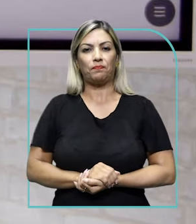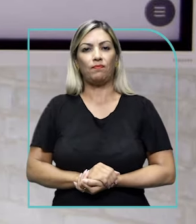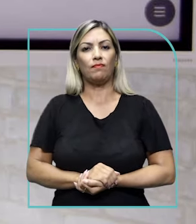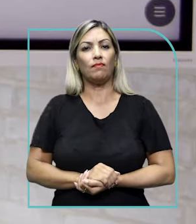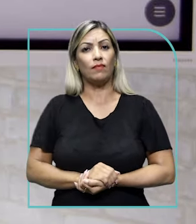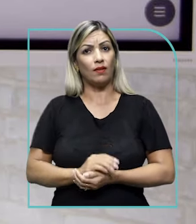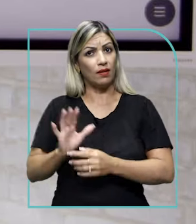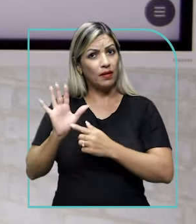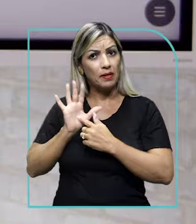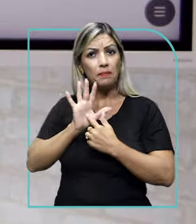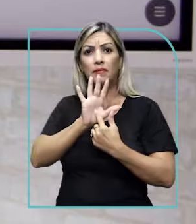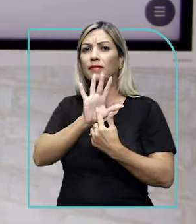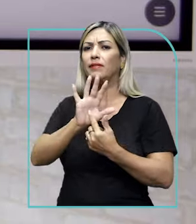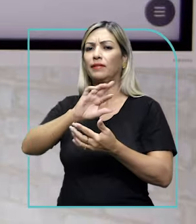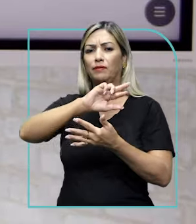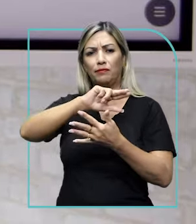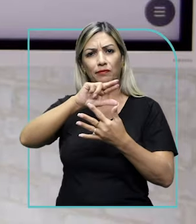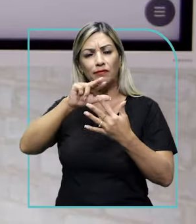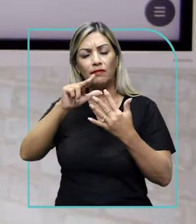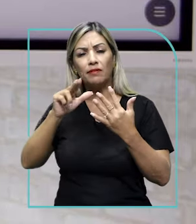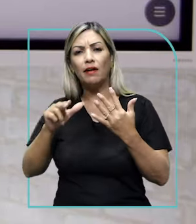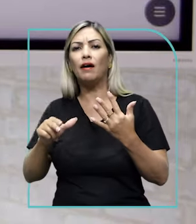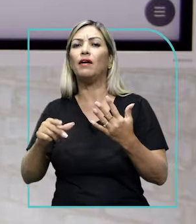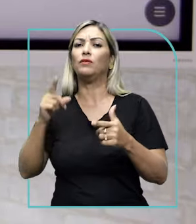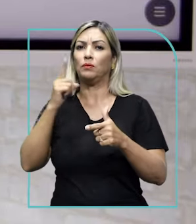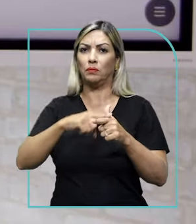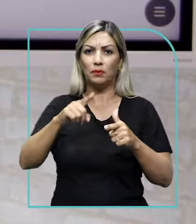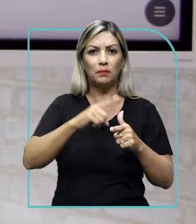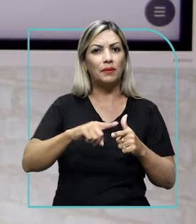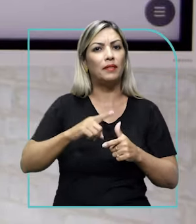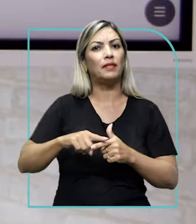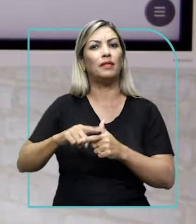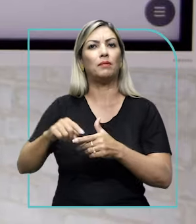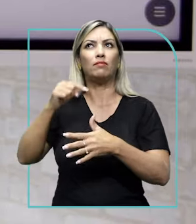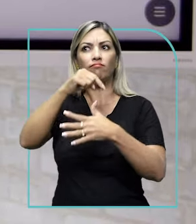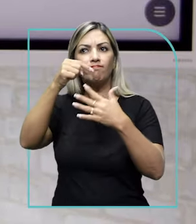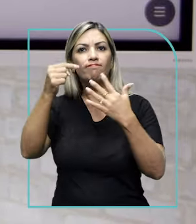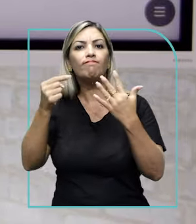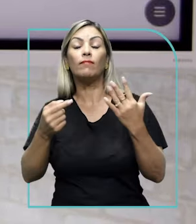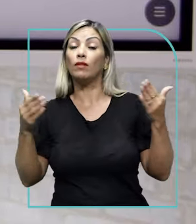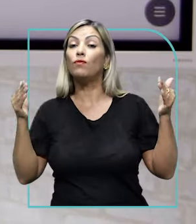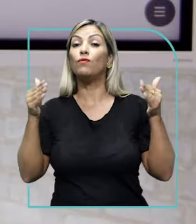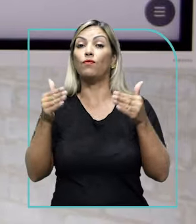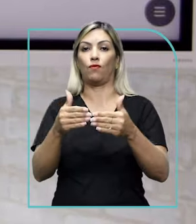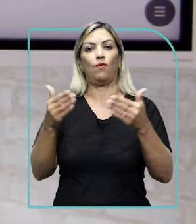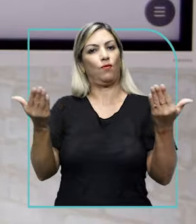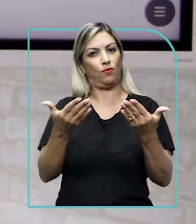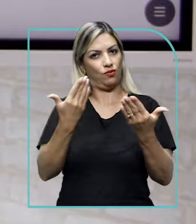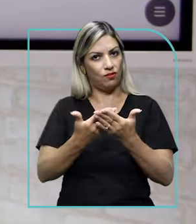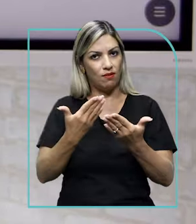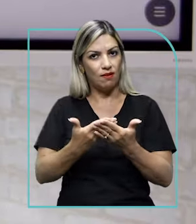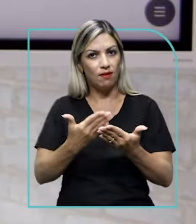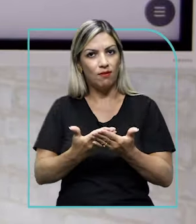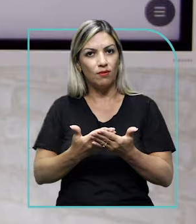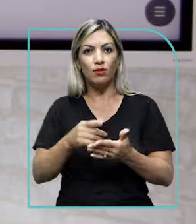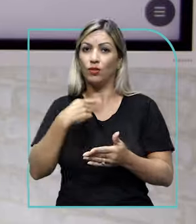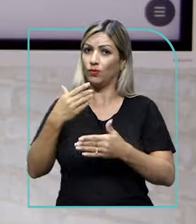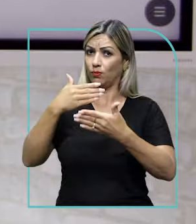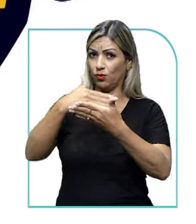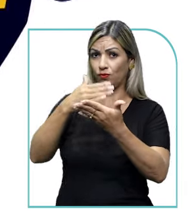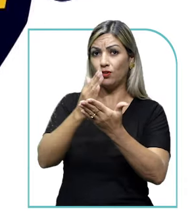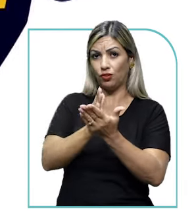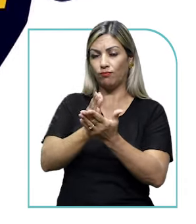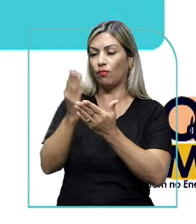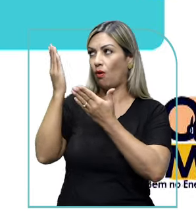E trouxe vários problemas, várias questões, e o foco da nossa aula aqui, nós vamos